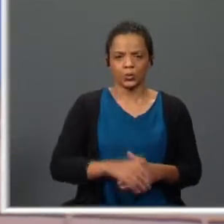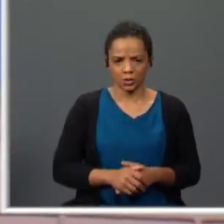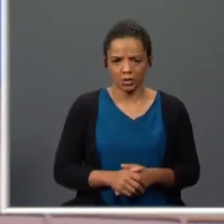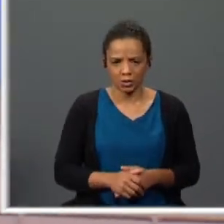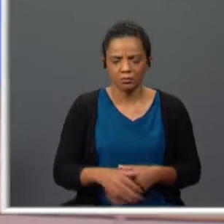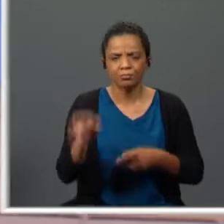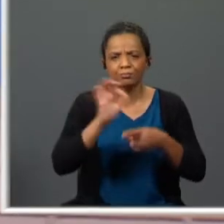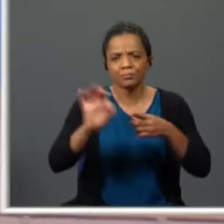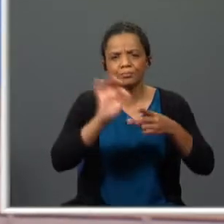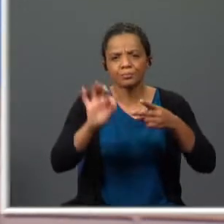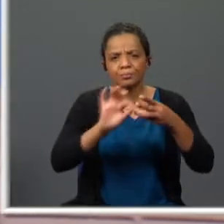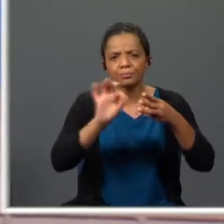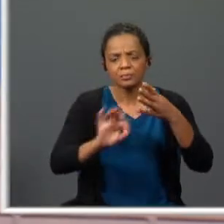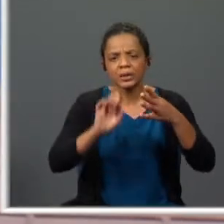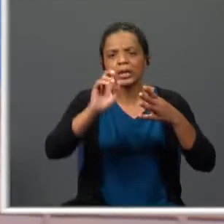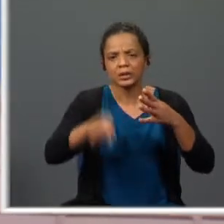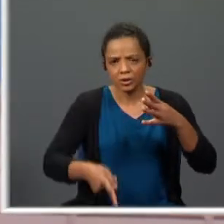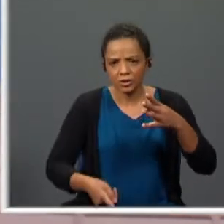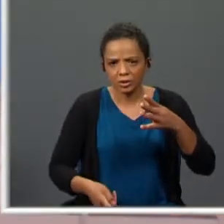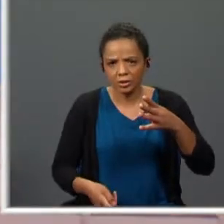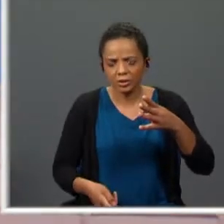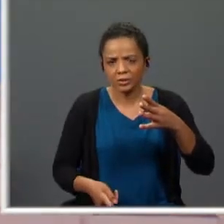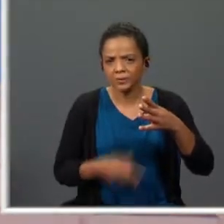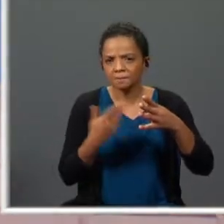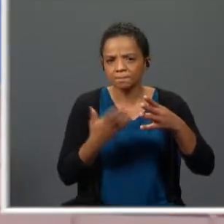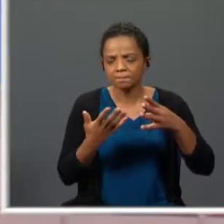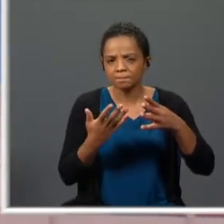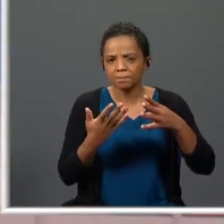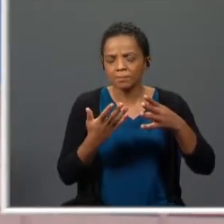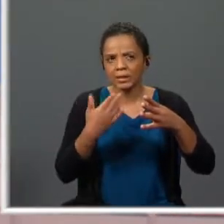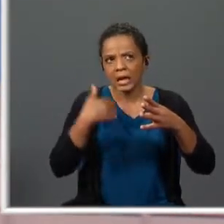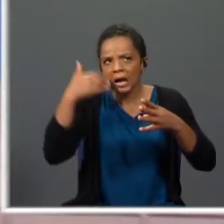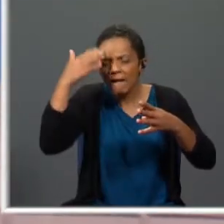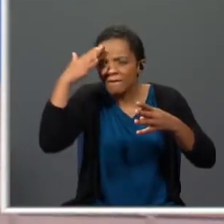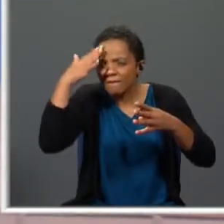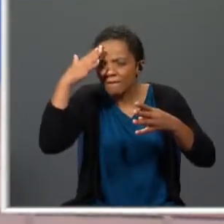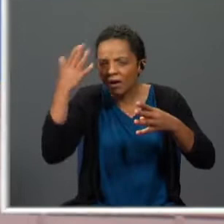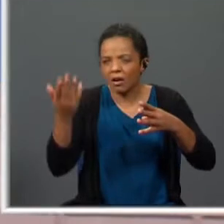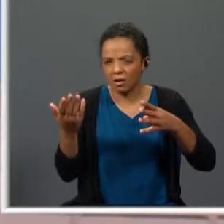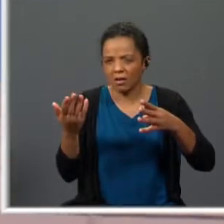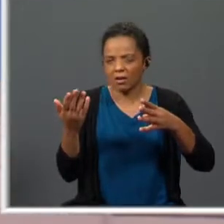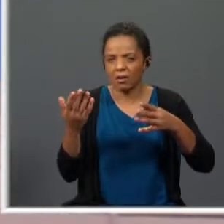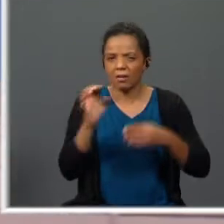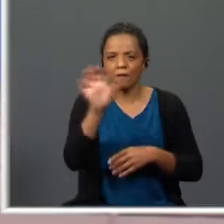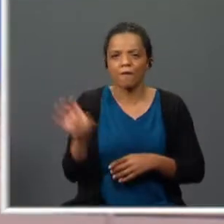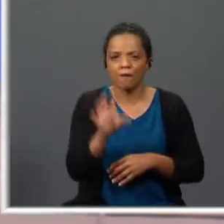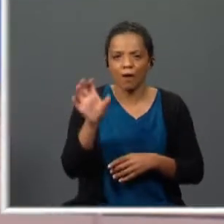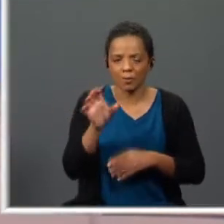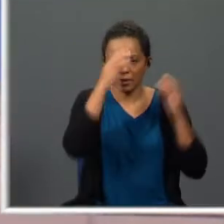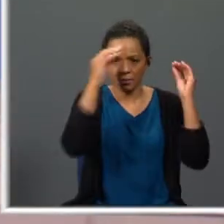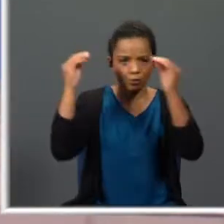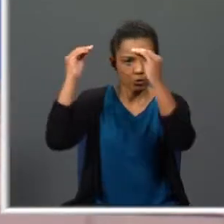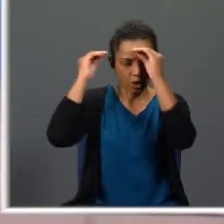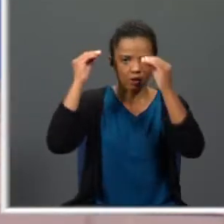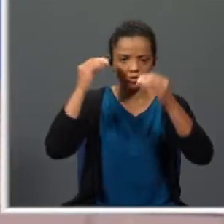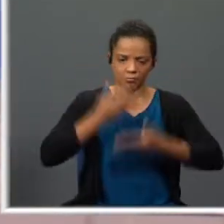características é que tu inferes? Que características é que tu deduzes desta forma da personagem